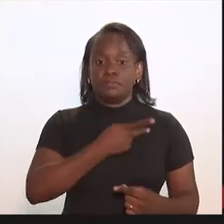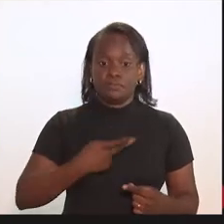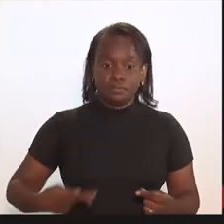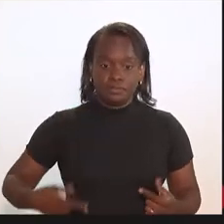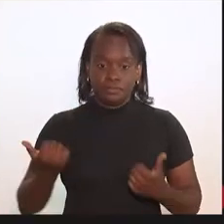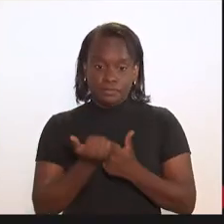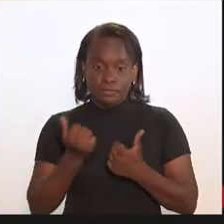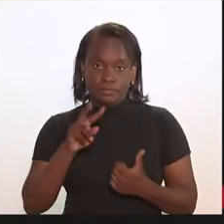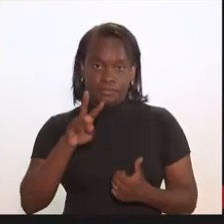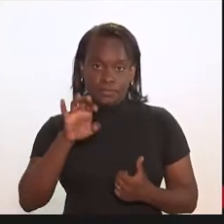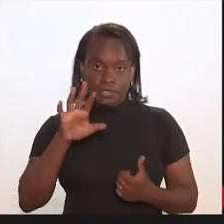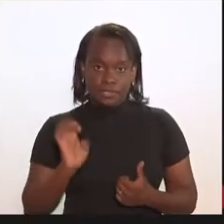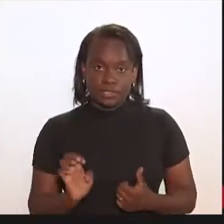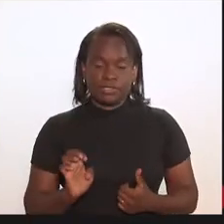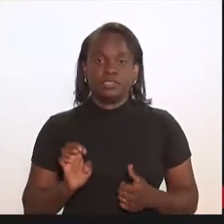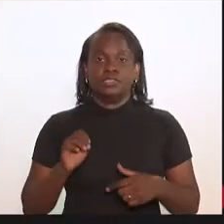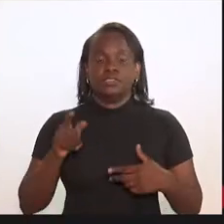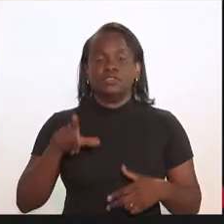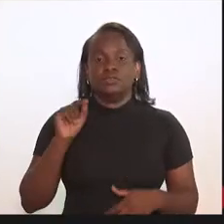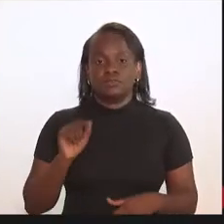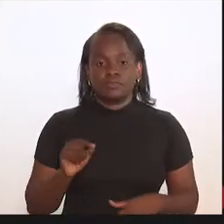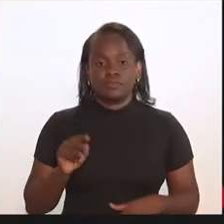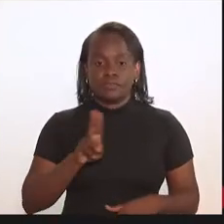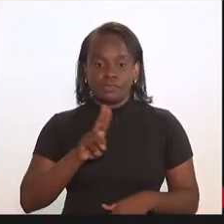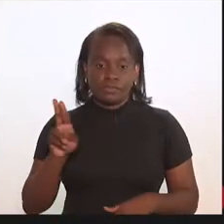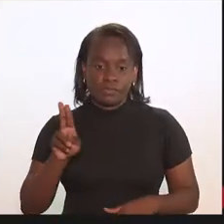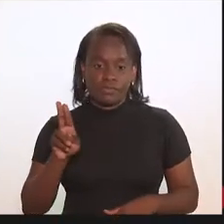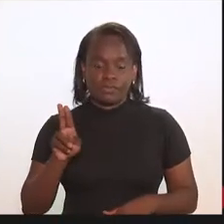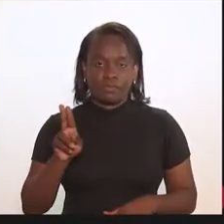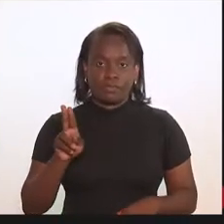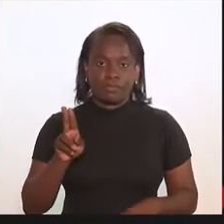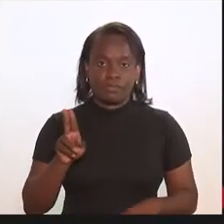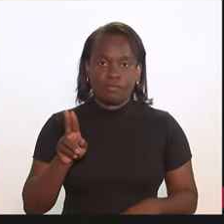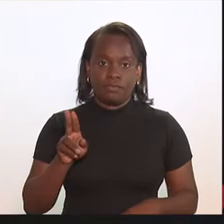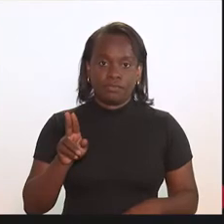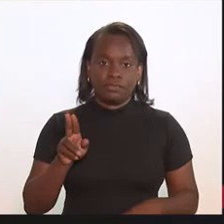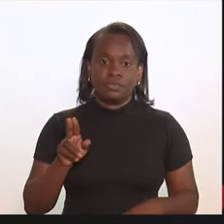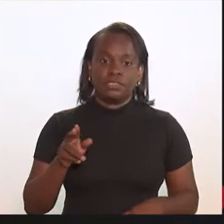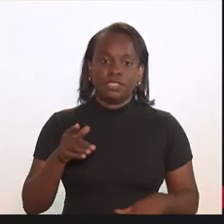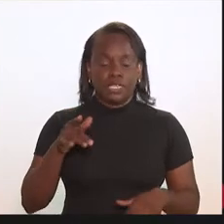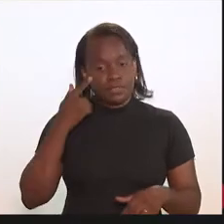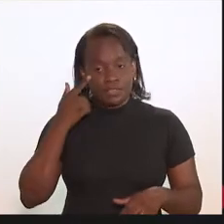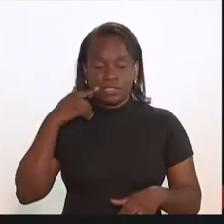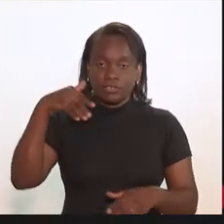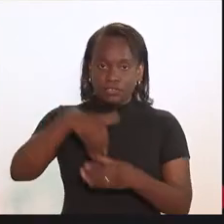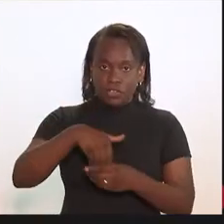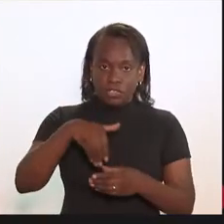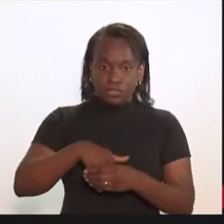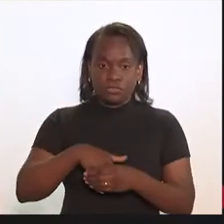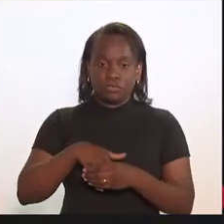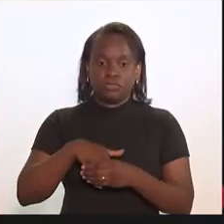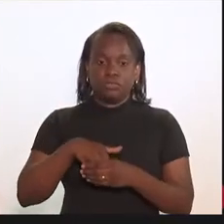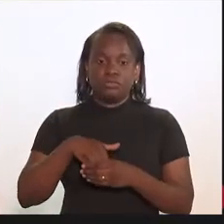vice-presidente, indico o nome a ser submetido aos